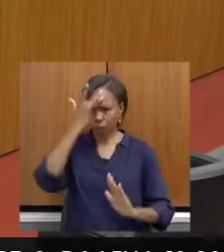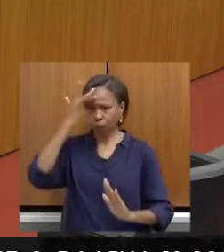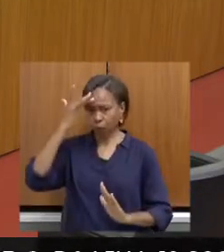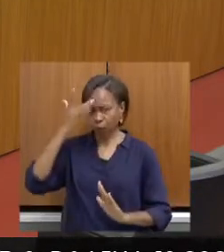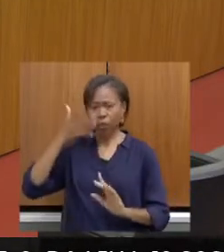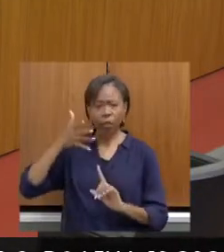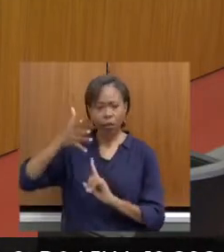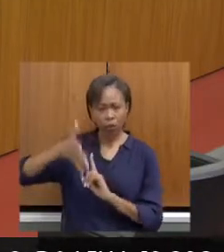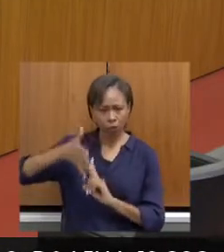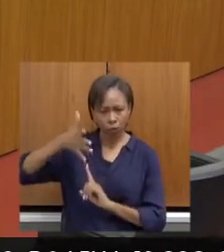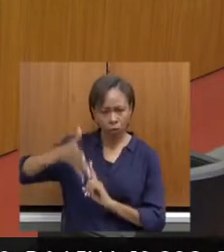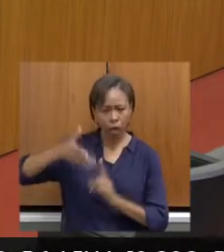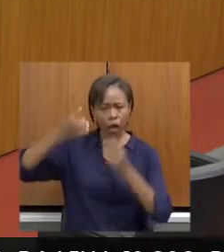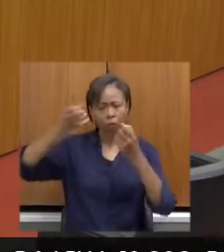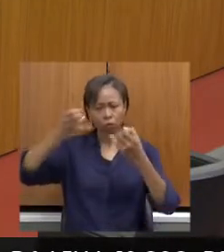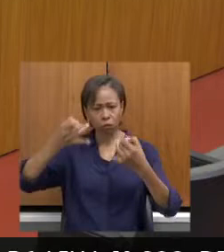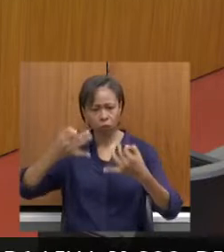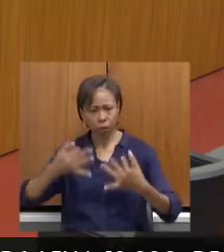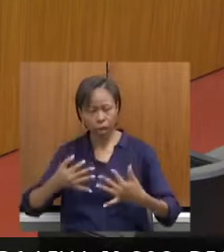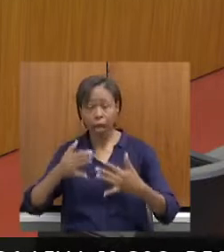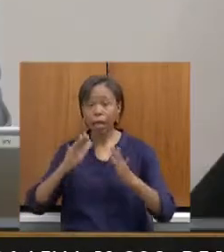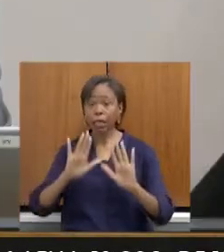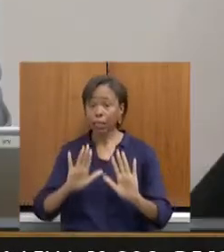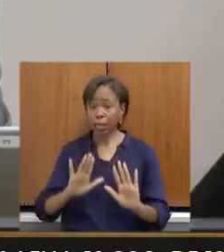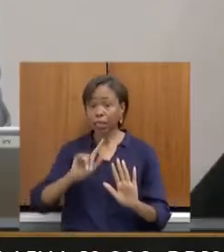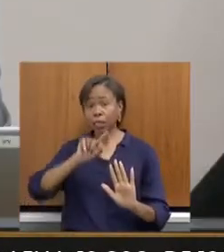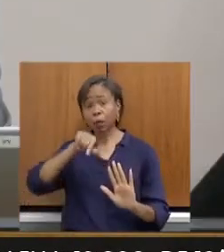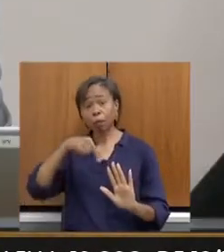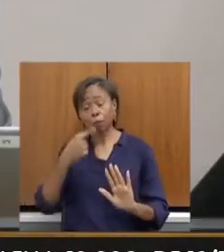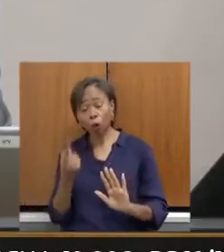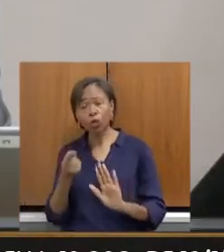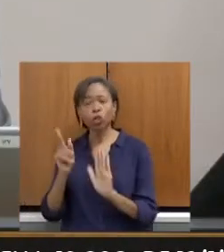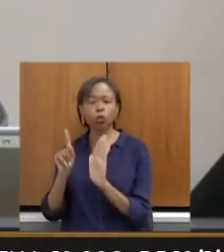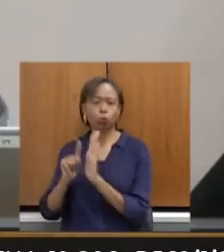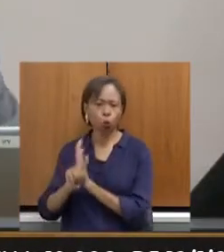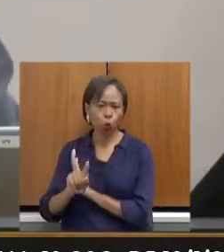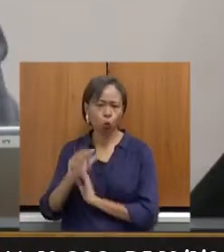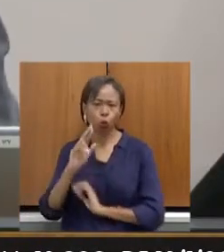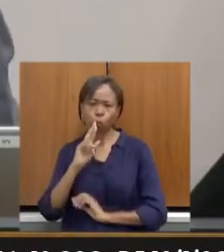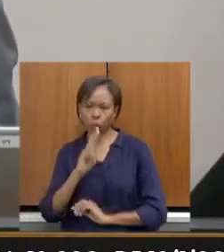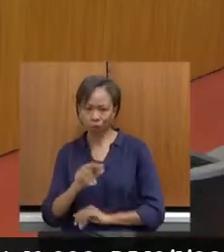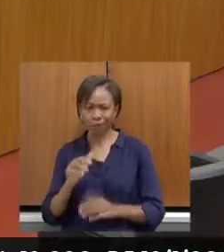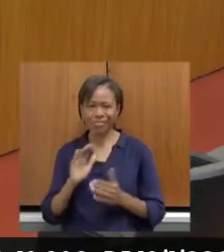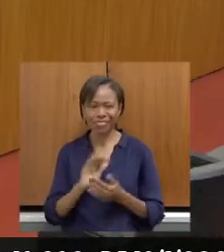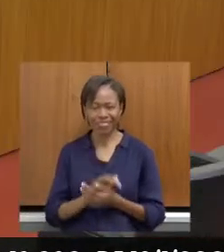que fazem a explanação, e qualquer coisa a gente faz a intervenção. Com a palavra, Tiago.